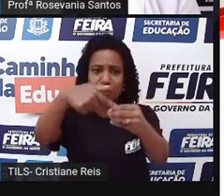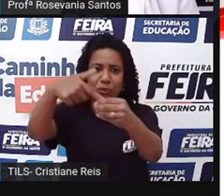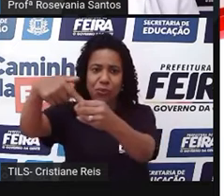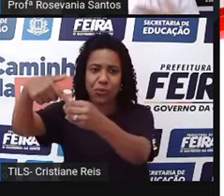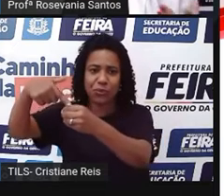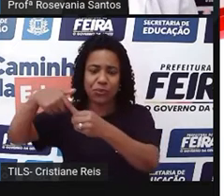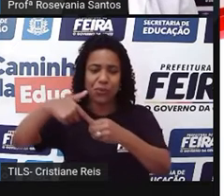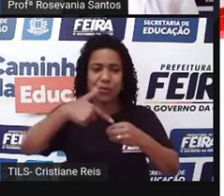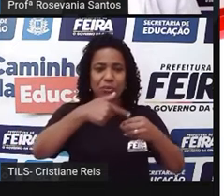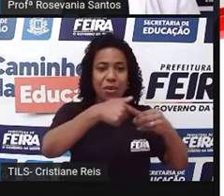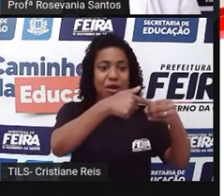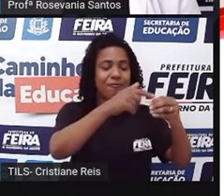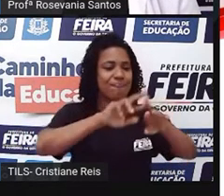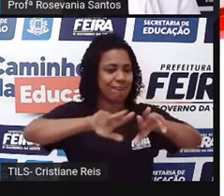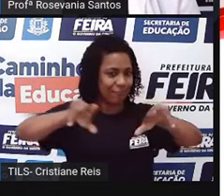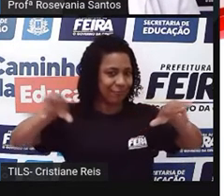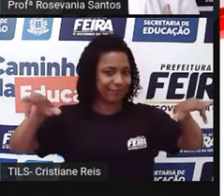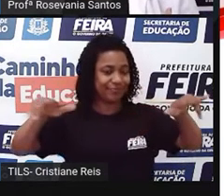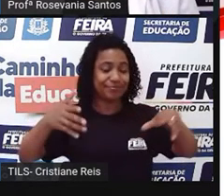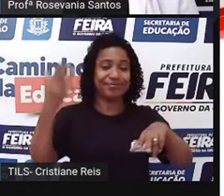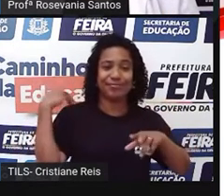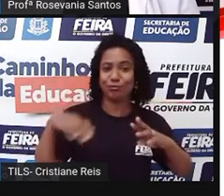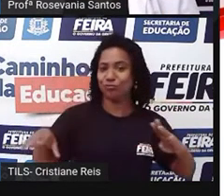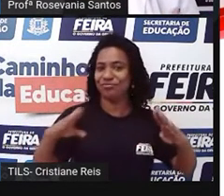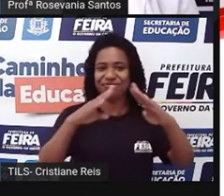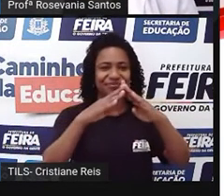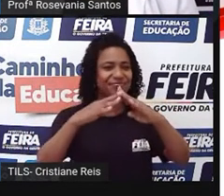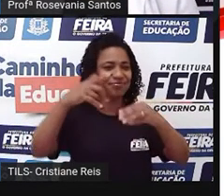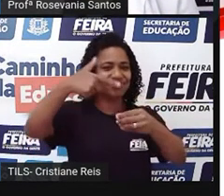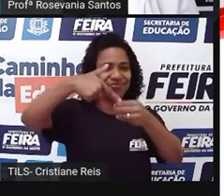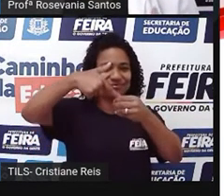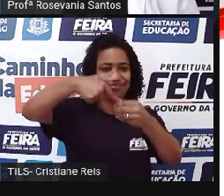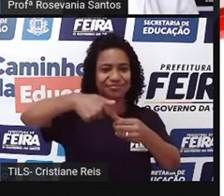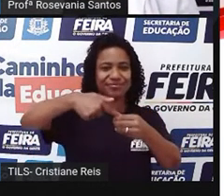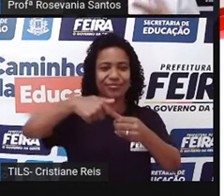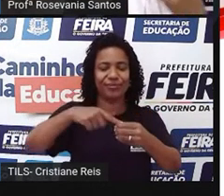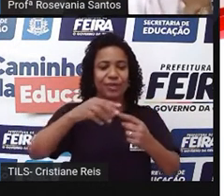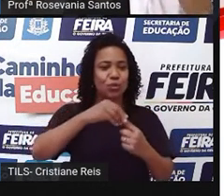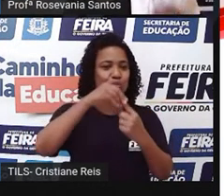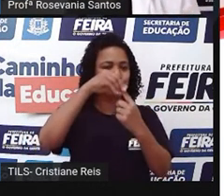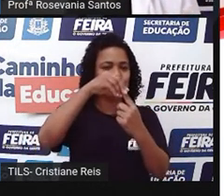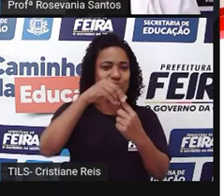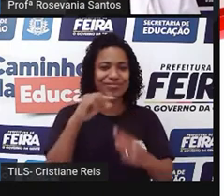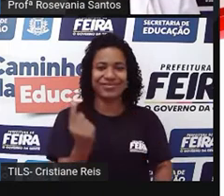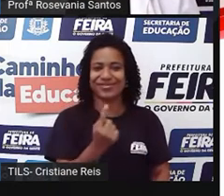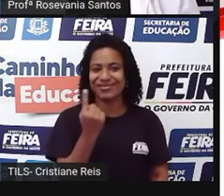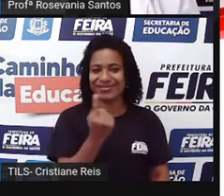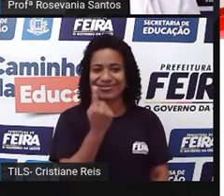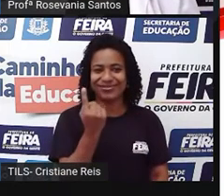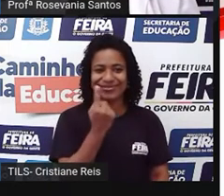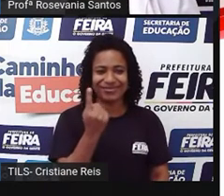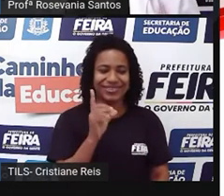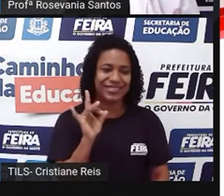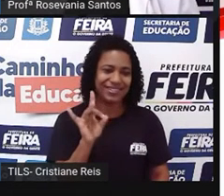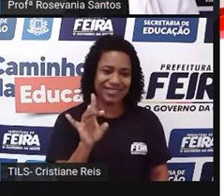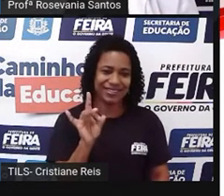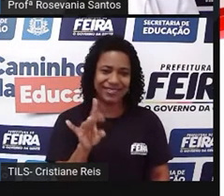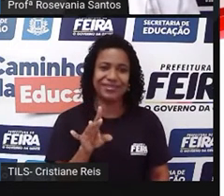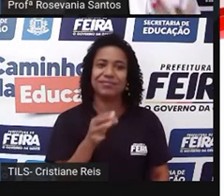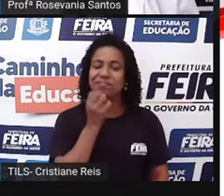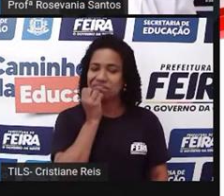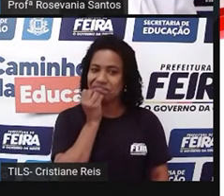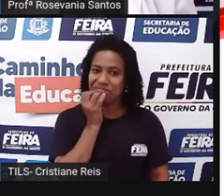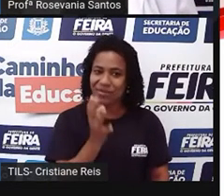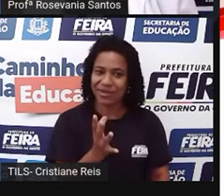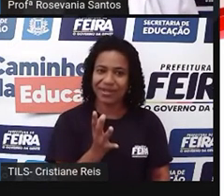que nós temos, mas, né? Nesse espaço aí, no início, né? Logo dos anos, a gente tinha essa bomba de gasolina e era um